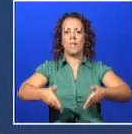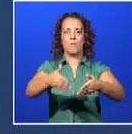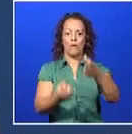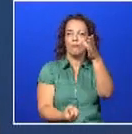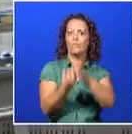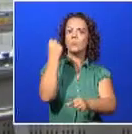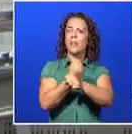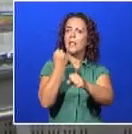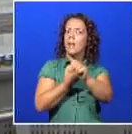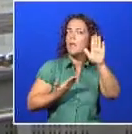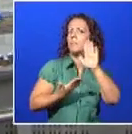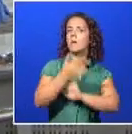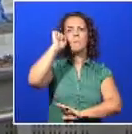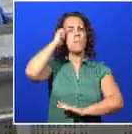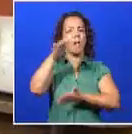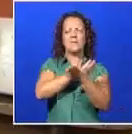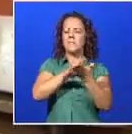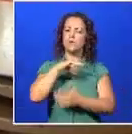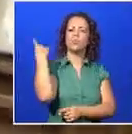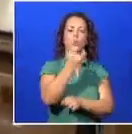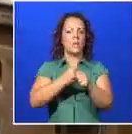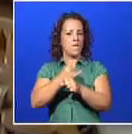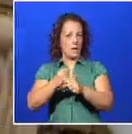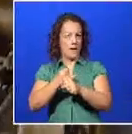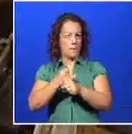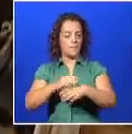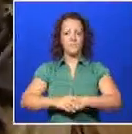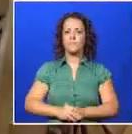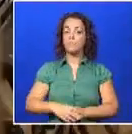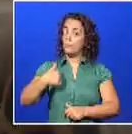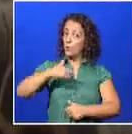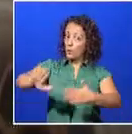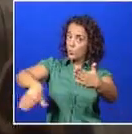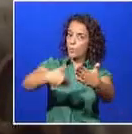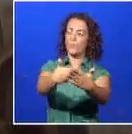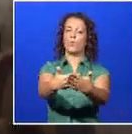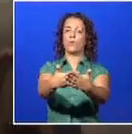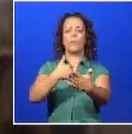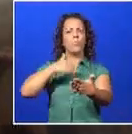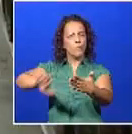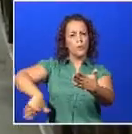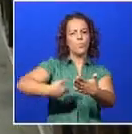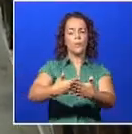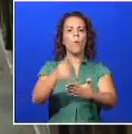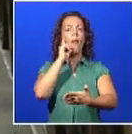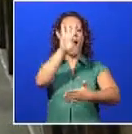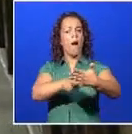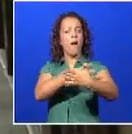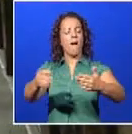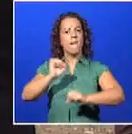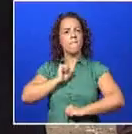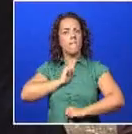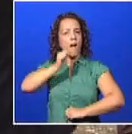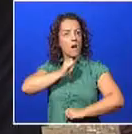criação de emprego sustentável em todas as ilhas. Proponho-vos assim uma agenda açoriana para a